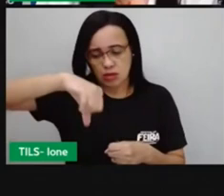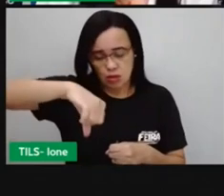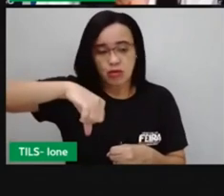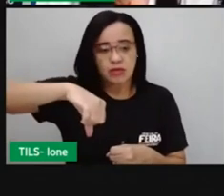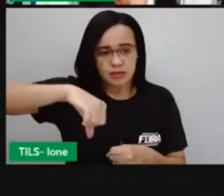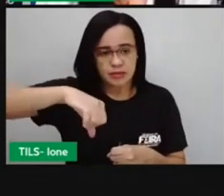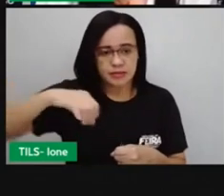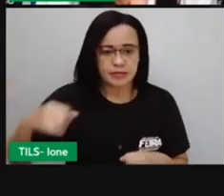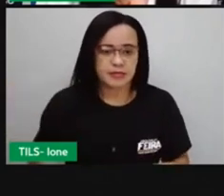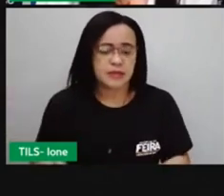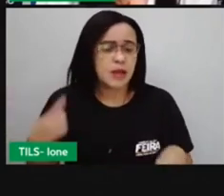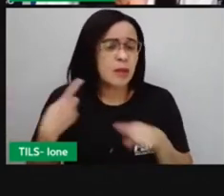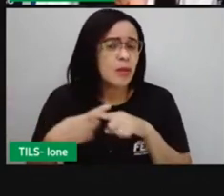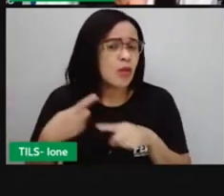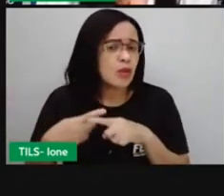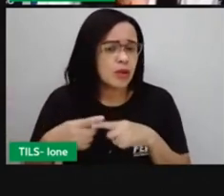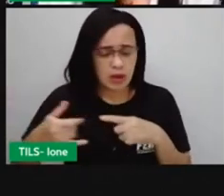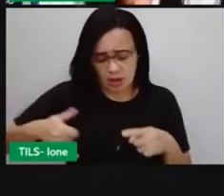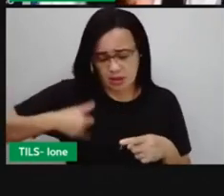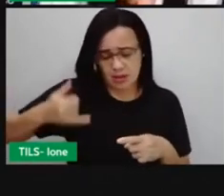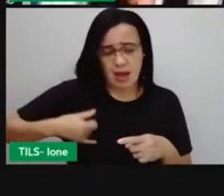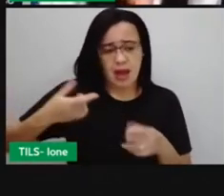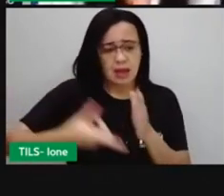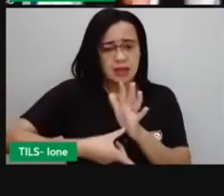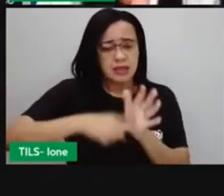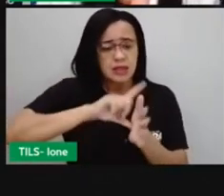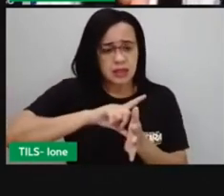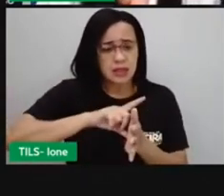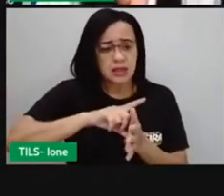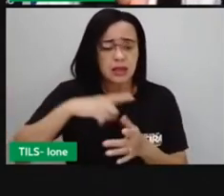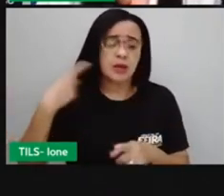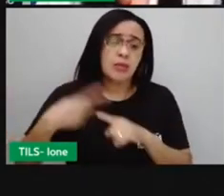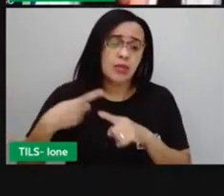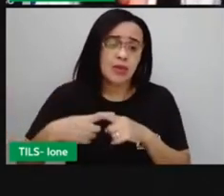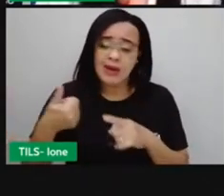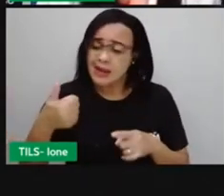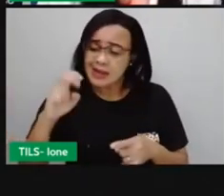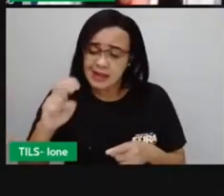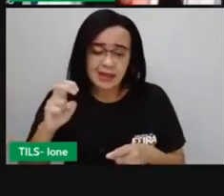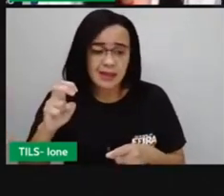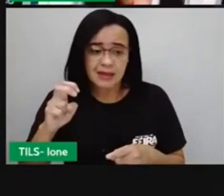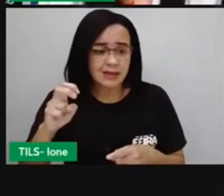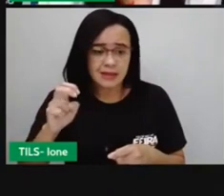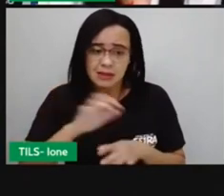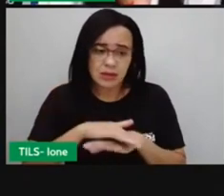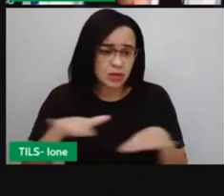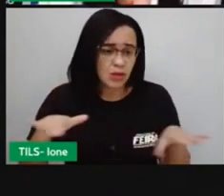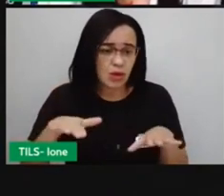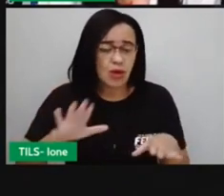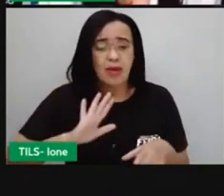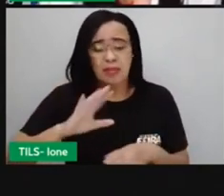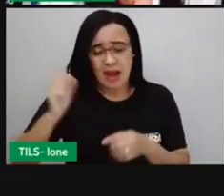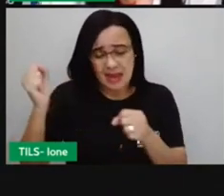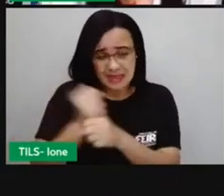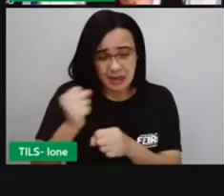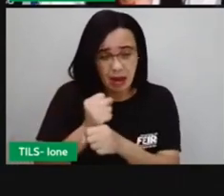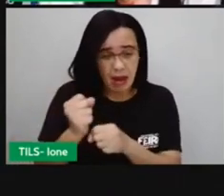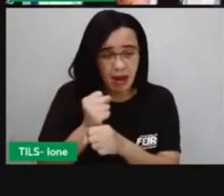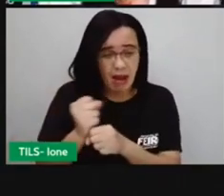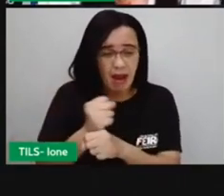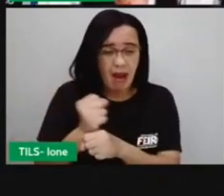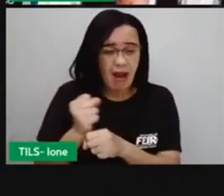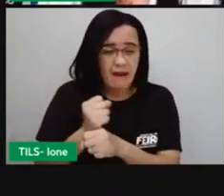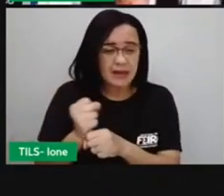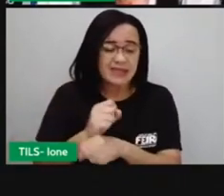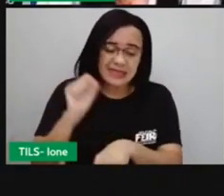Porque Dom Pedro II tinha ainda aí 15 anos, mas por já ter passado longos anos, né, a espera aí dessa